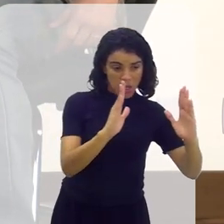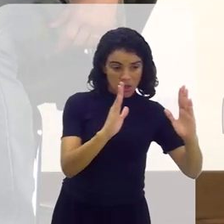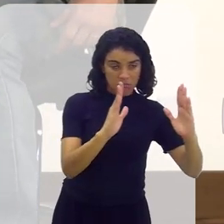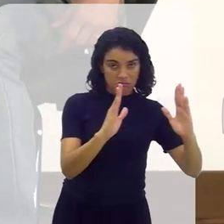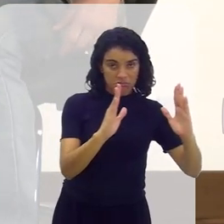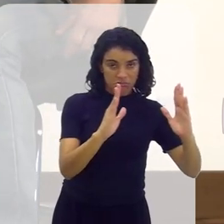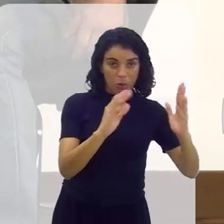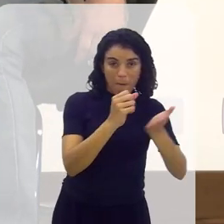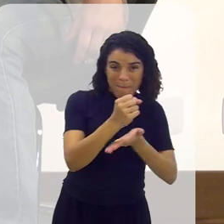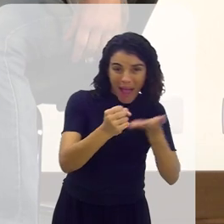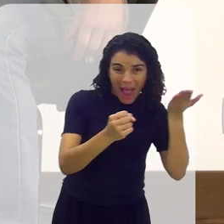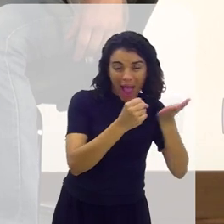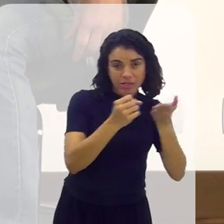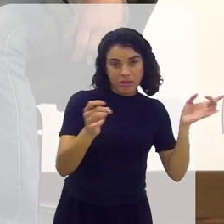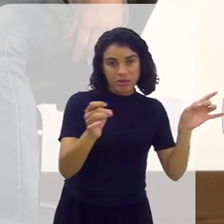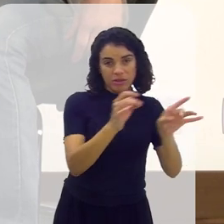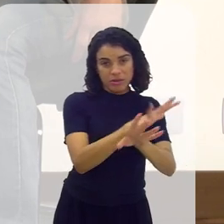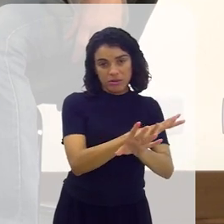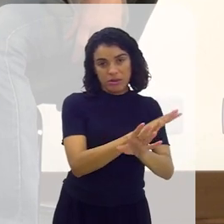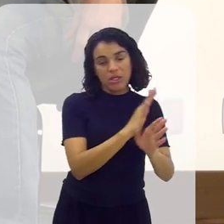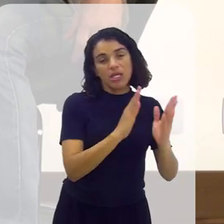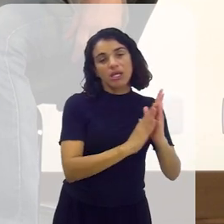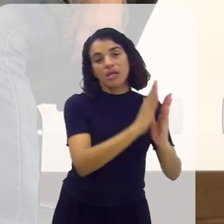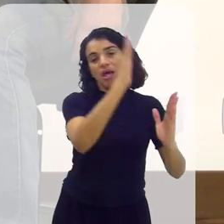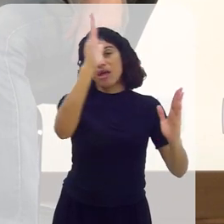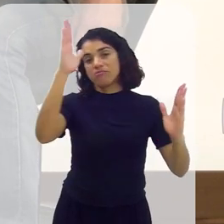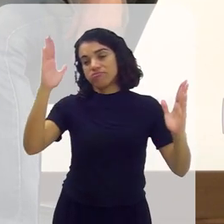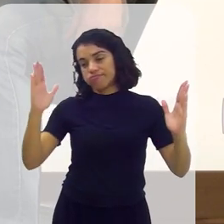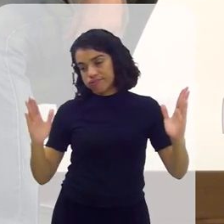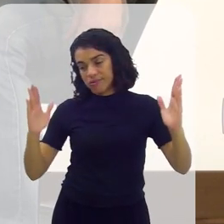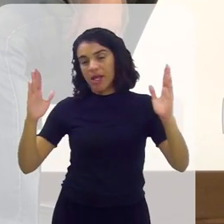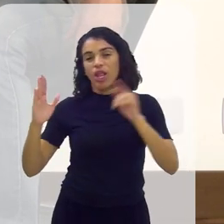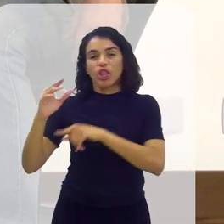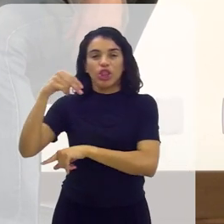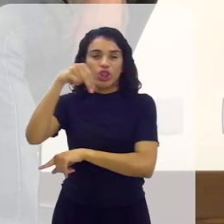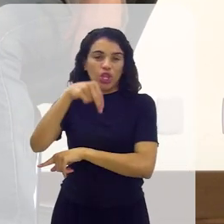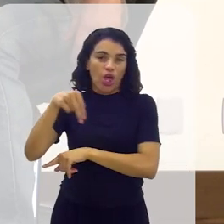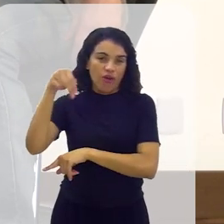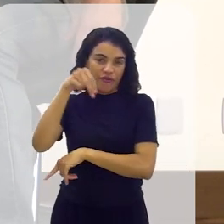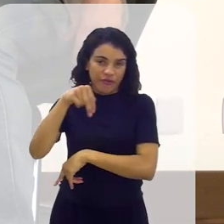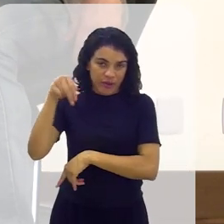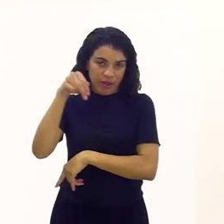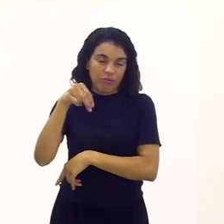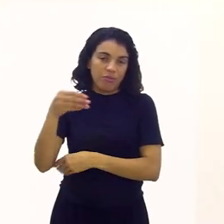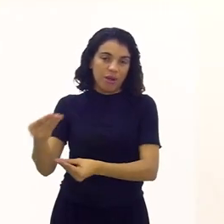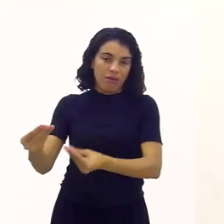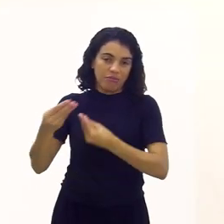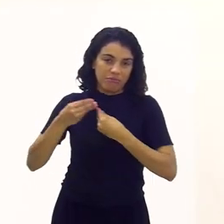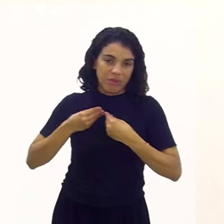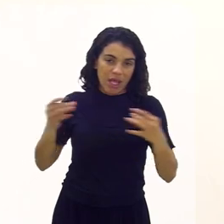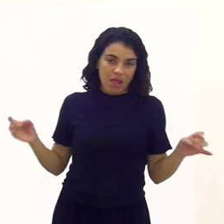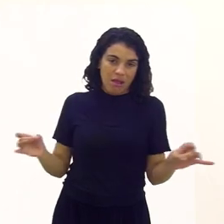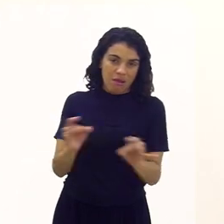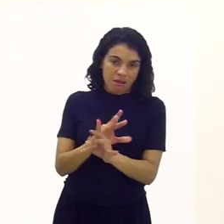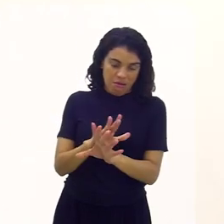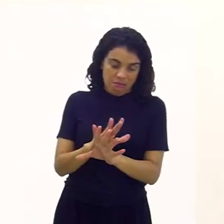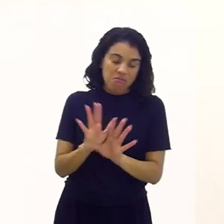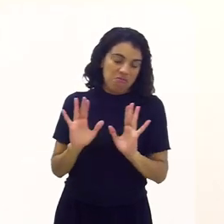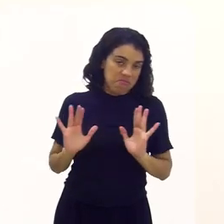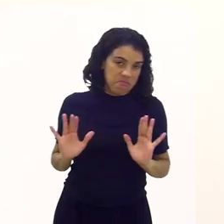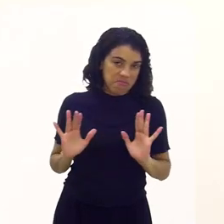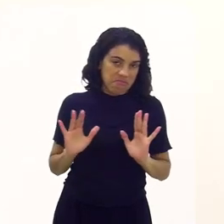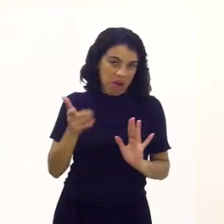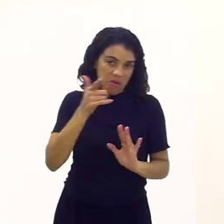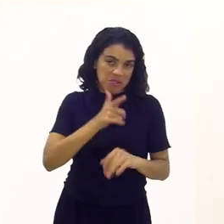o grosso, e aí vocês têm até a Expo Religião, que é em novembro, para estar com ele intacto,